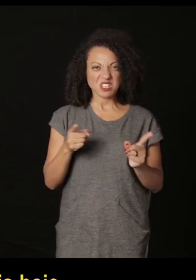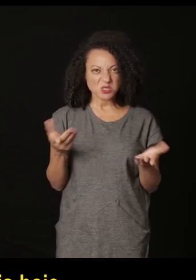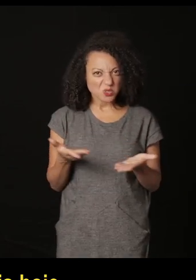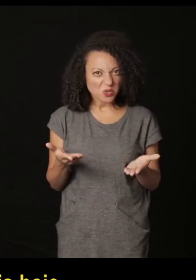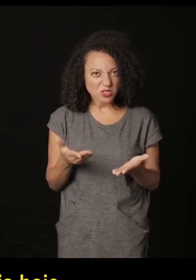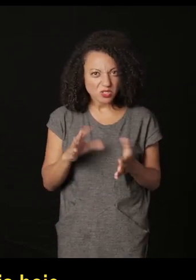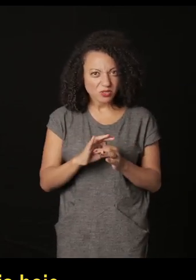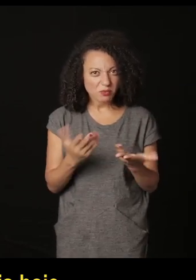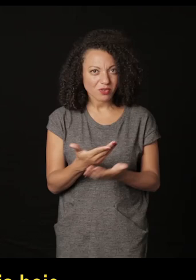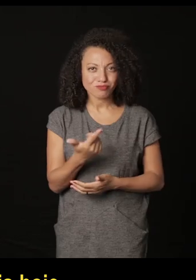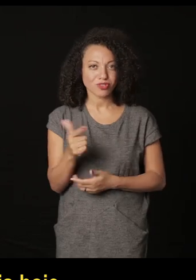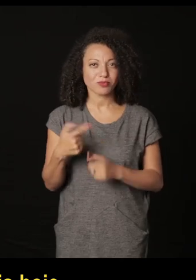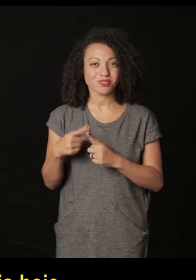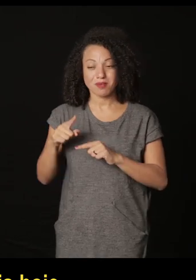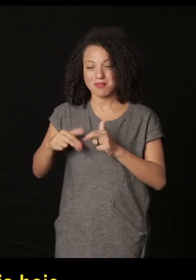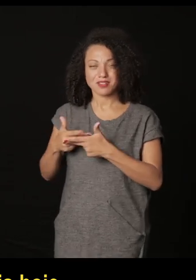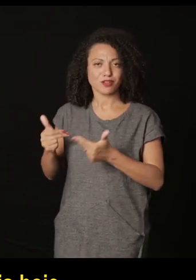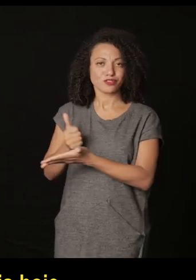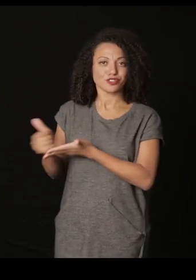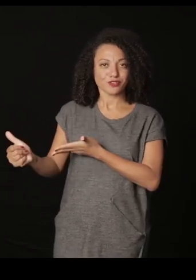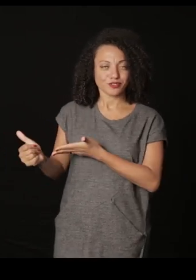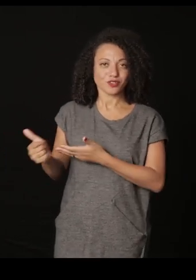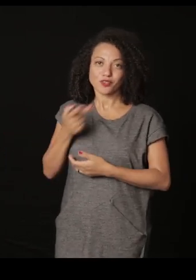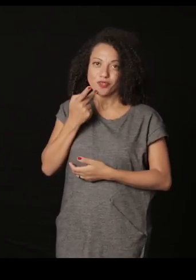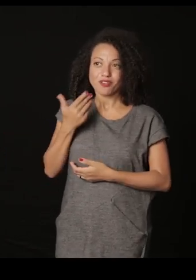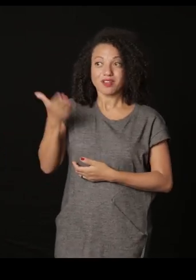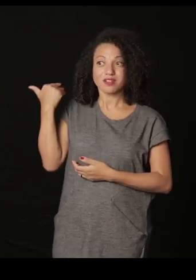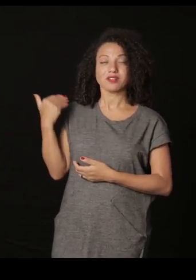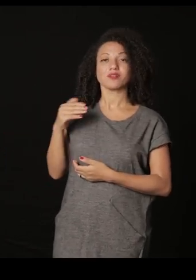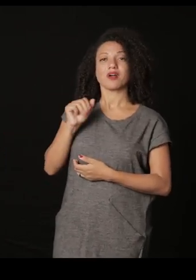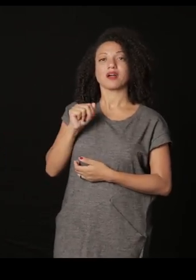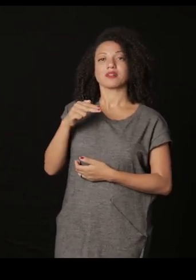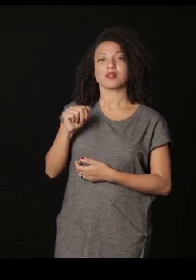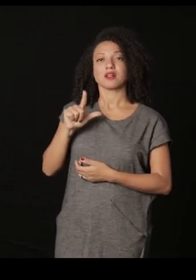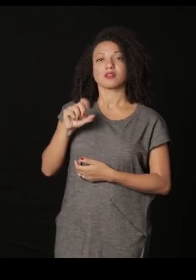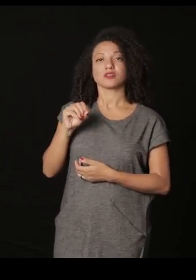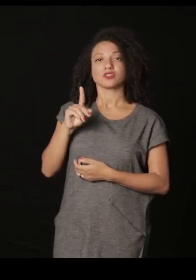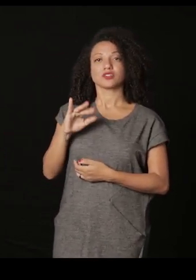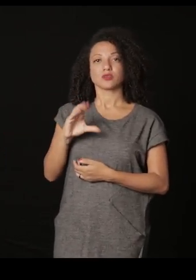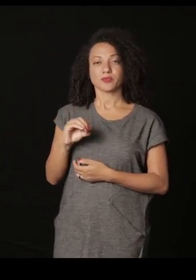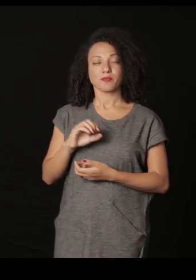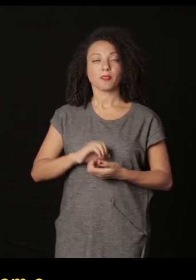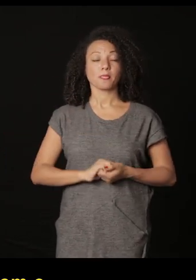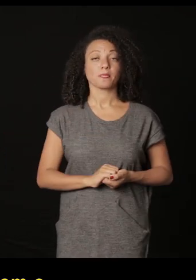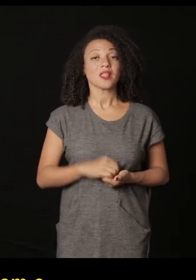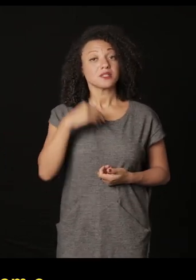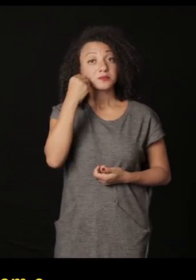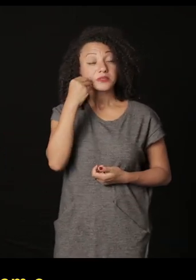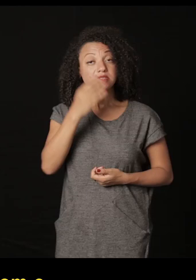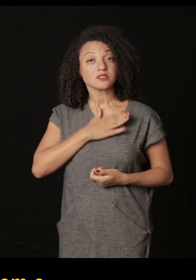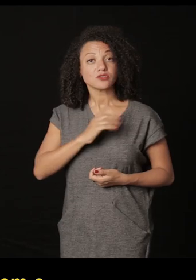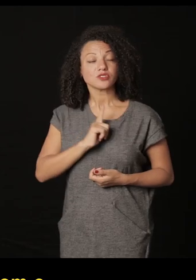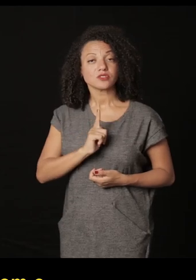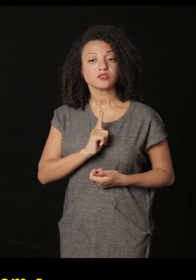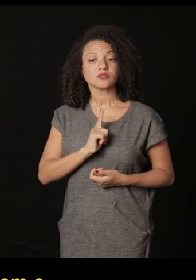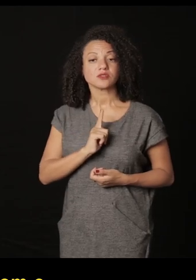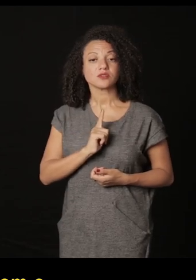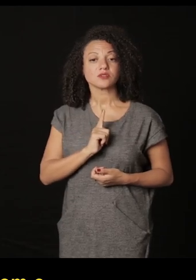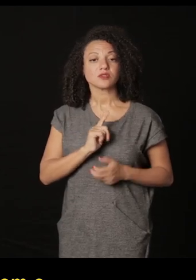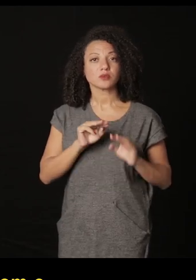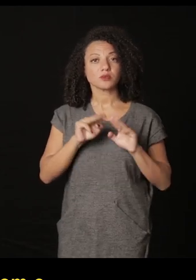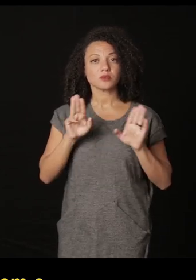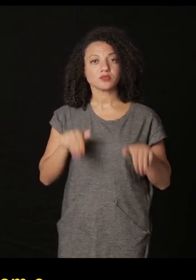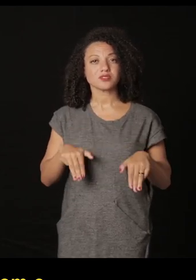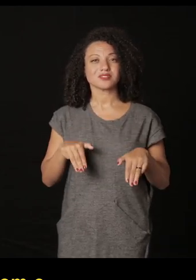contemporâneo é mais hoje porque não existe mais esse material a gente está falando dos tempos analógicos as experiências que eu tive com